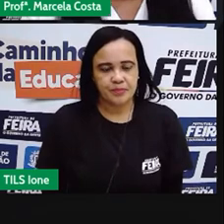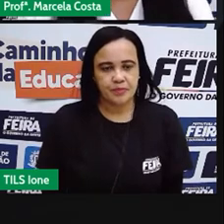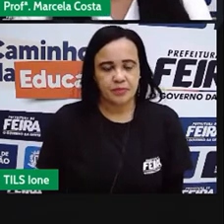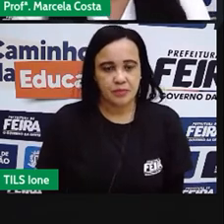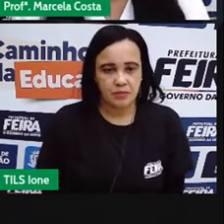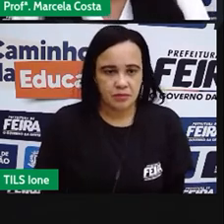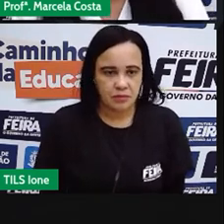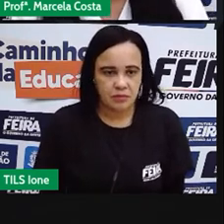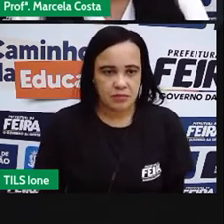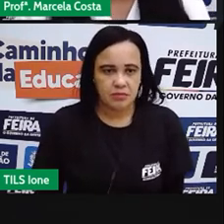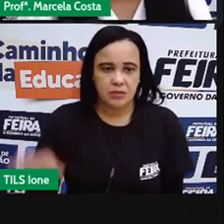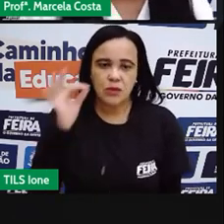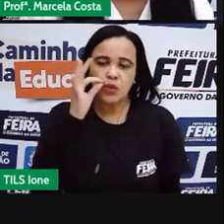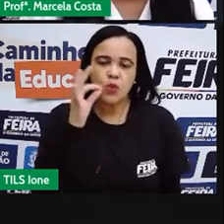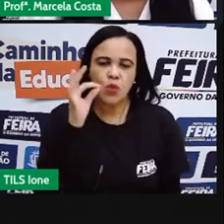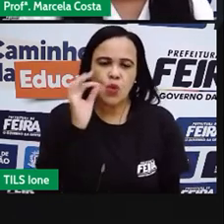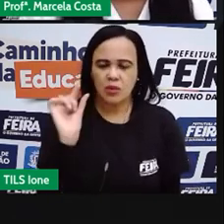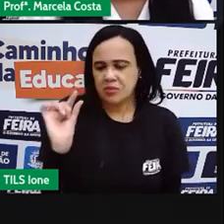O rato era pequeno.